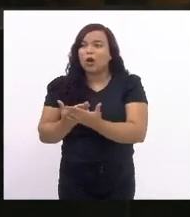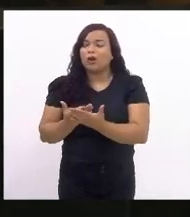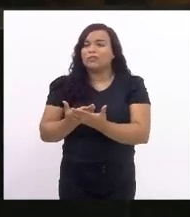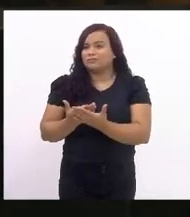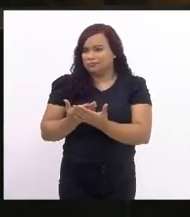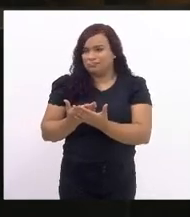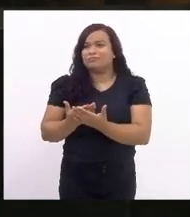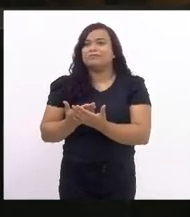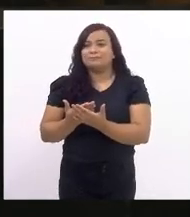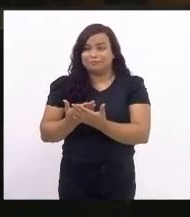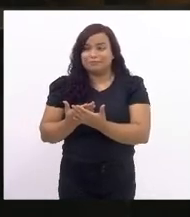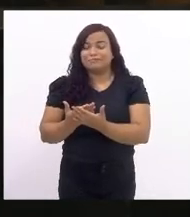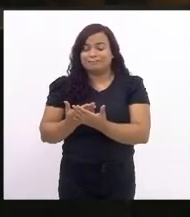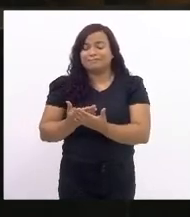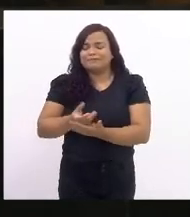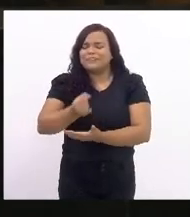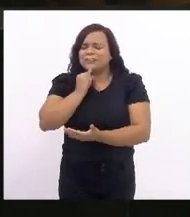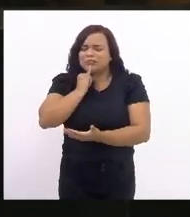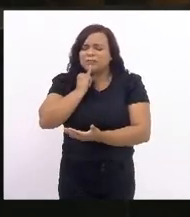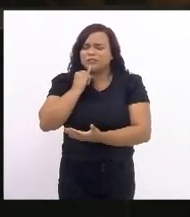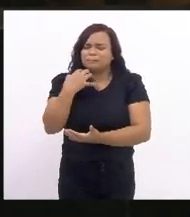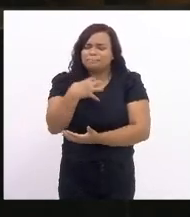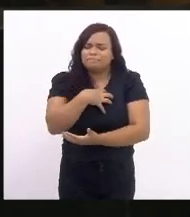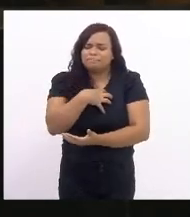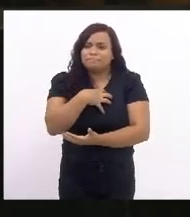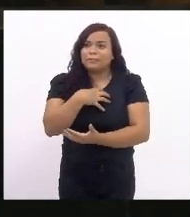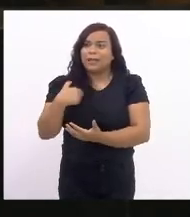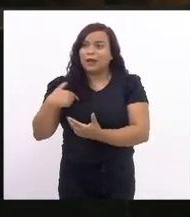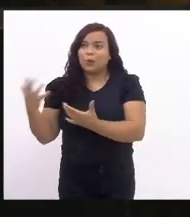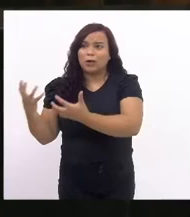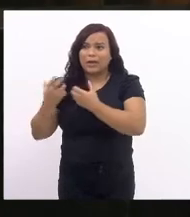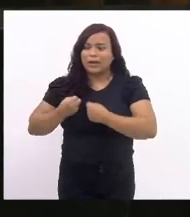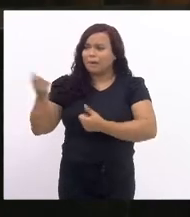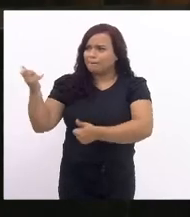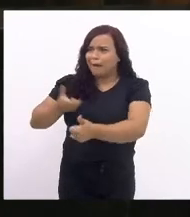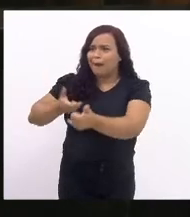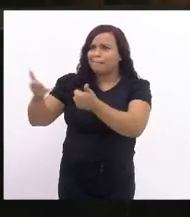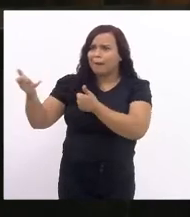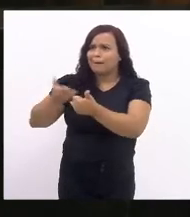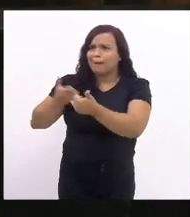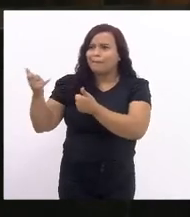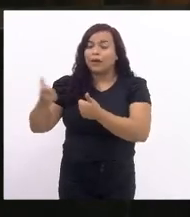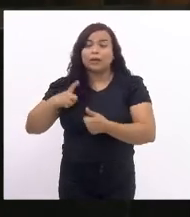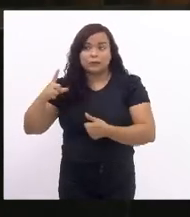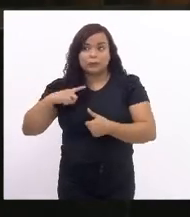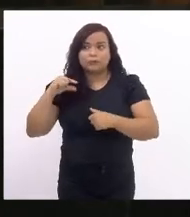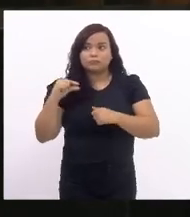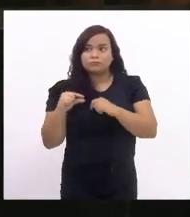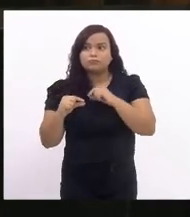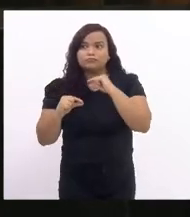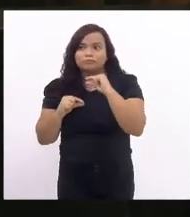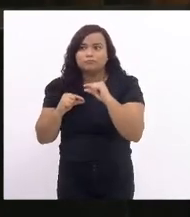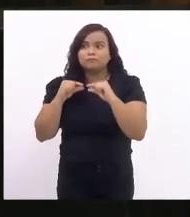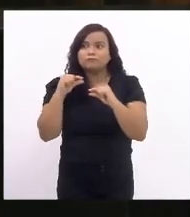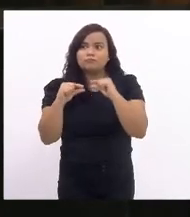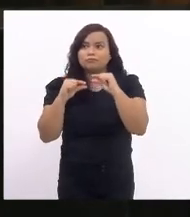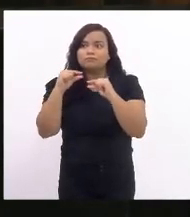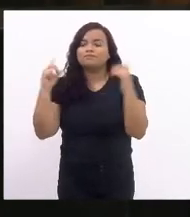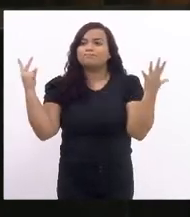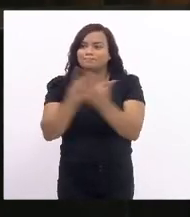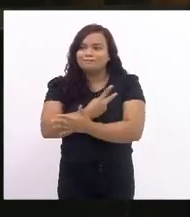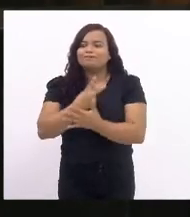infelizmente o que eu tenho recebido tem aos poucos e gradativamente se